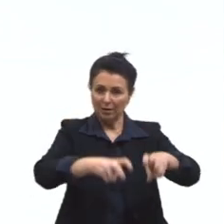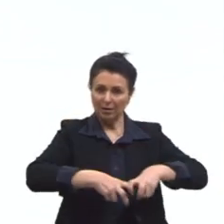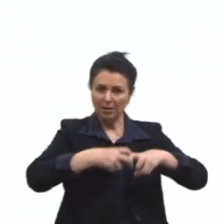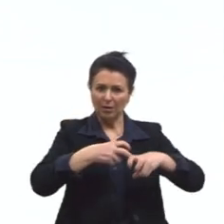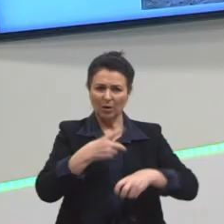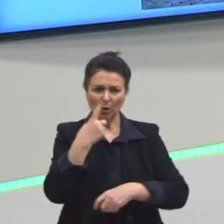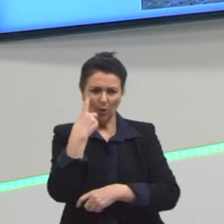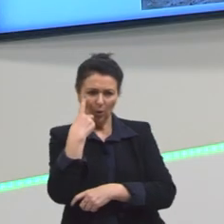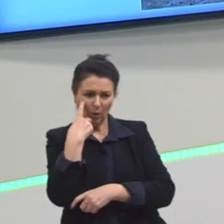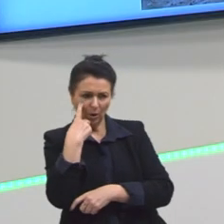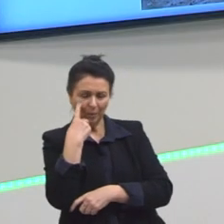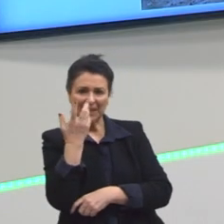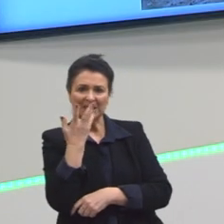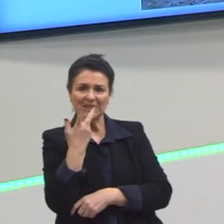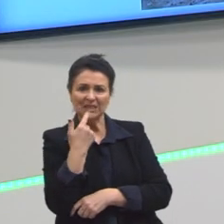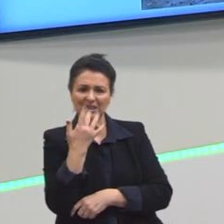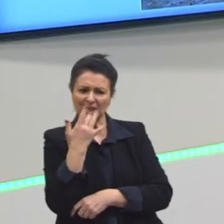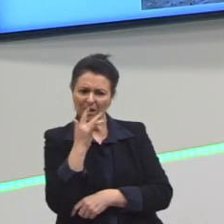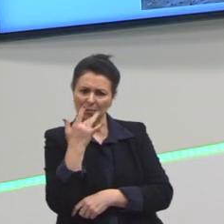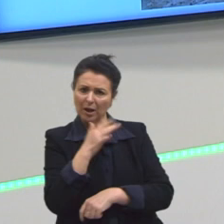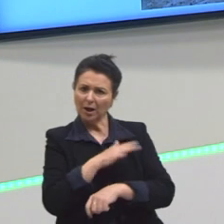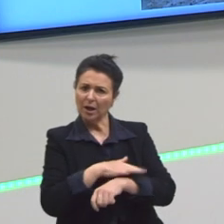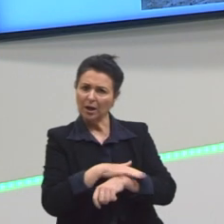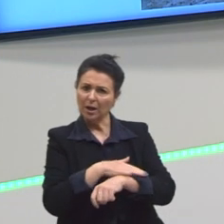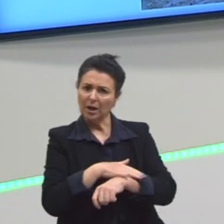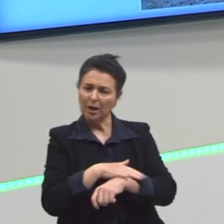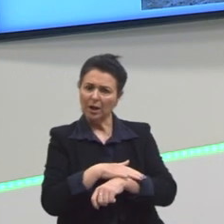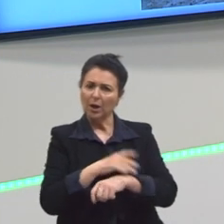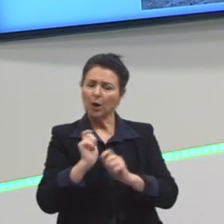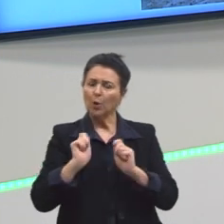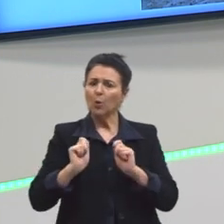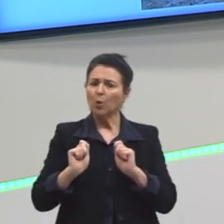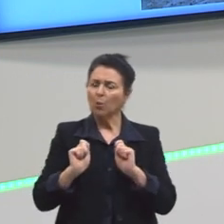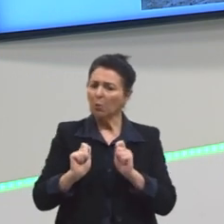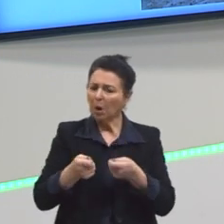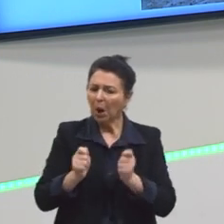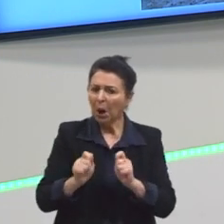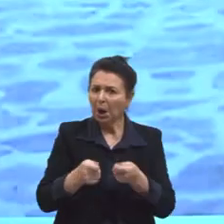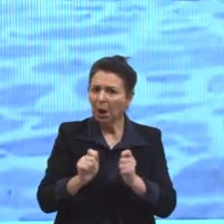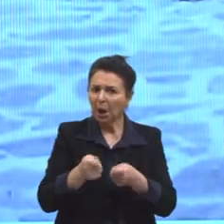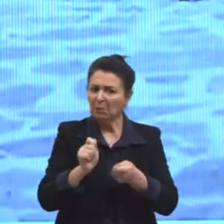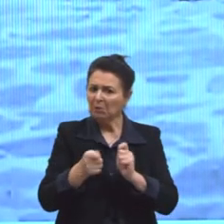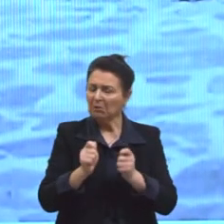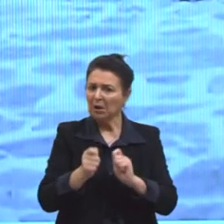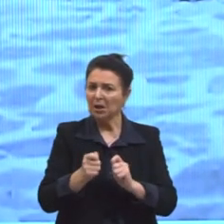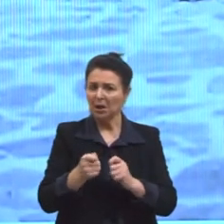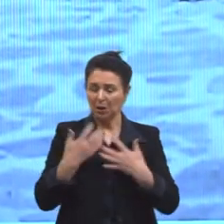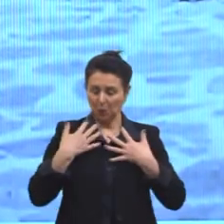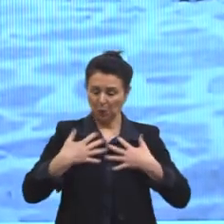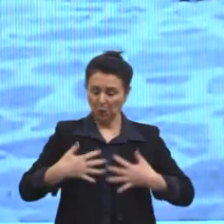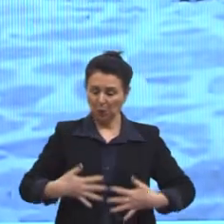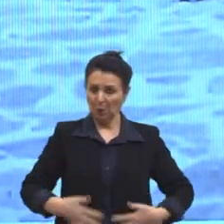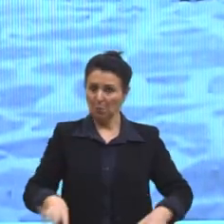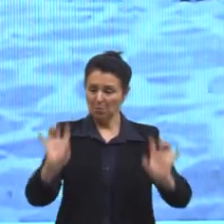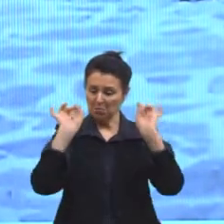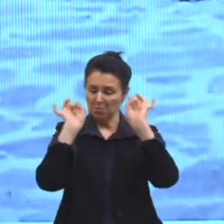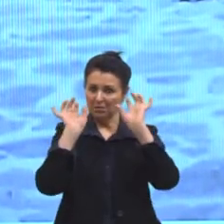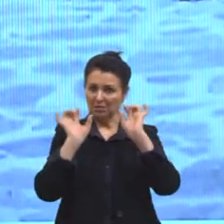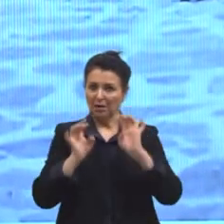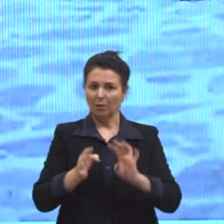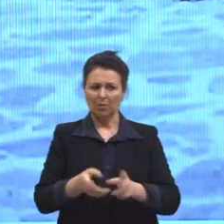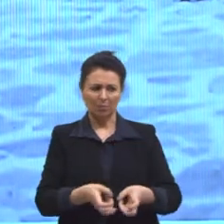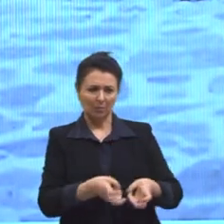uma criança branca aqui, com um cavalinho com rodas, toda bem vestida. E a gente percebe as